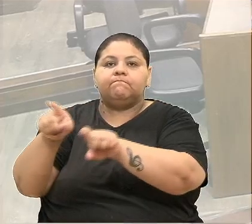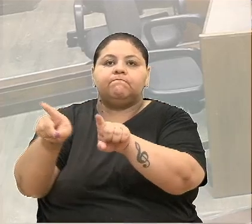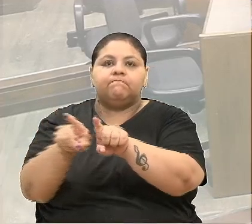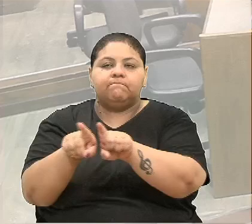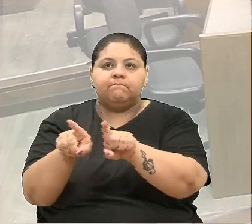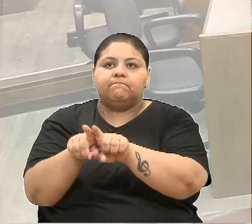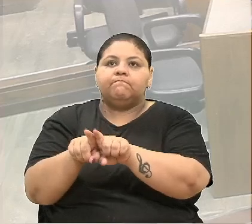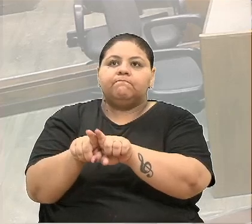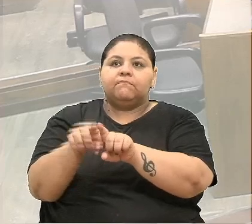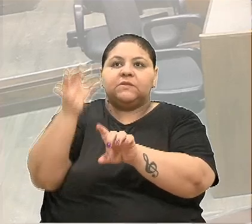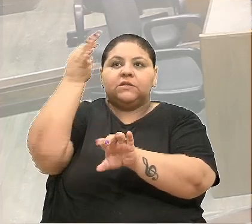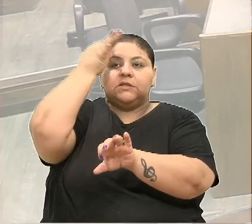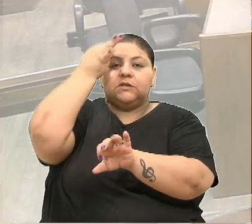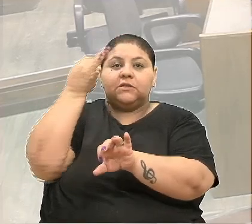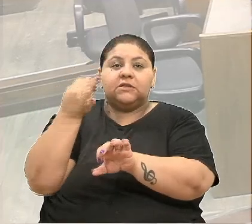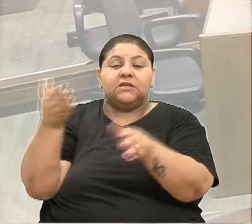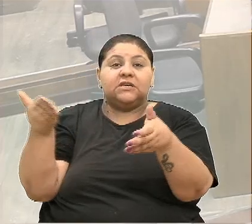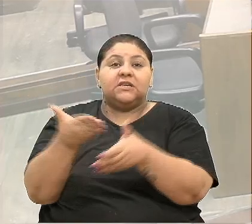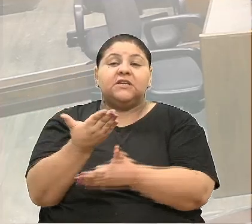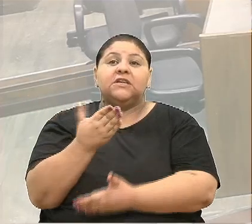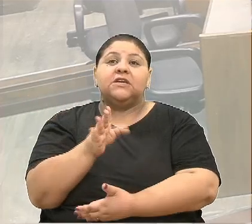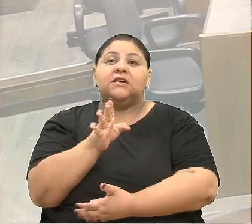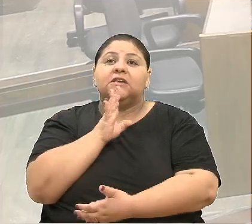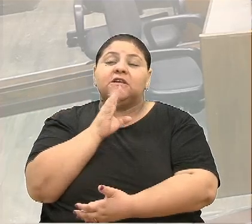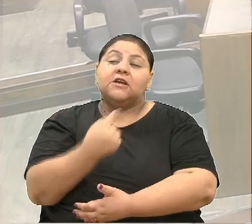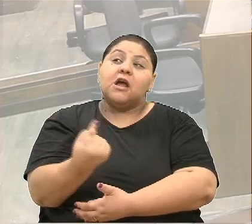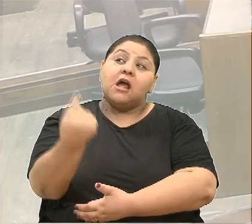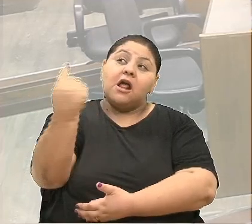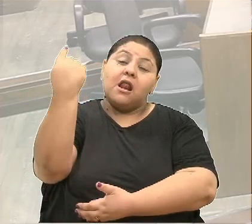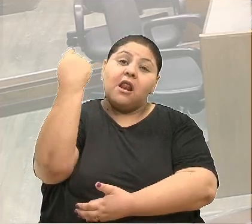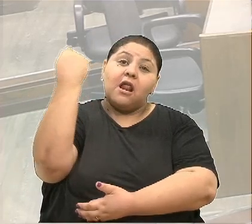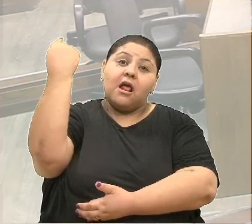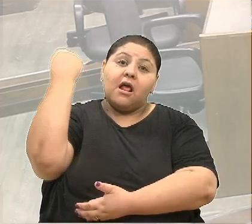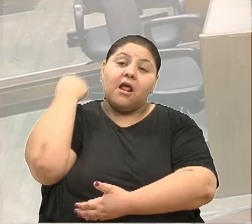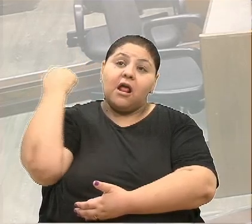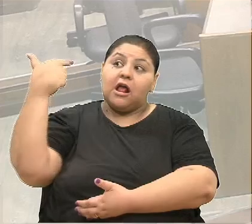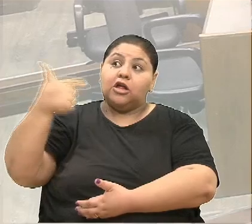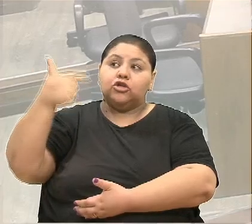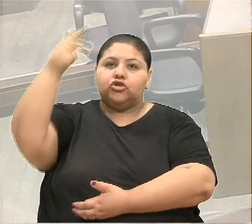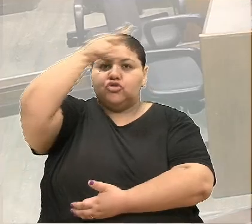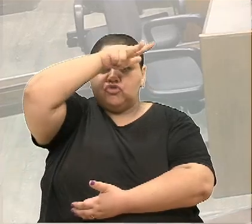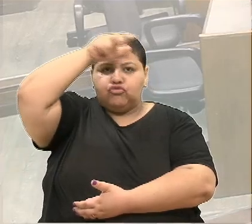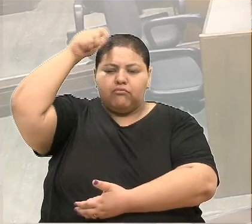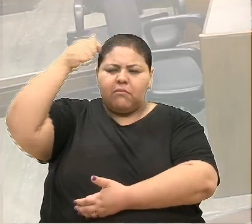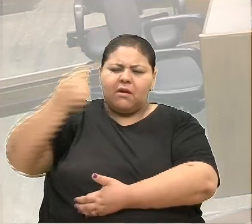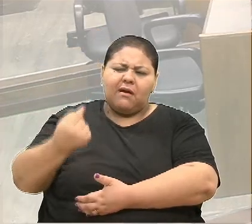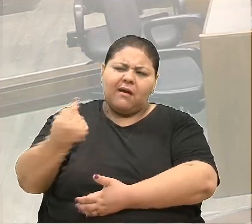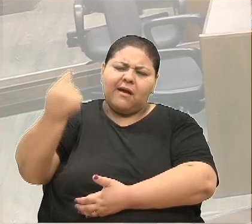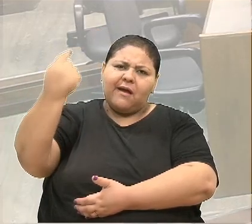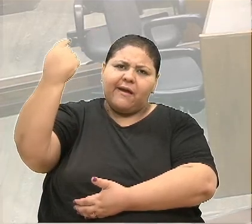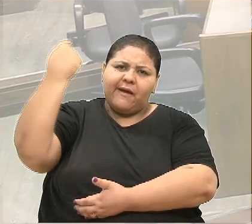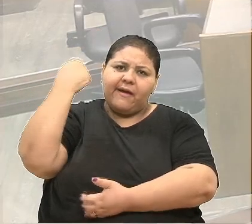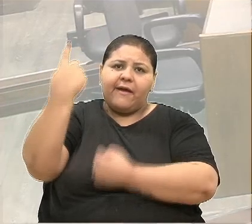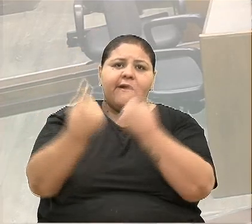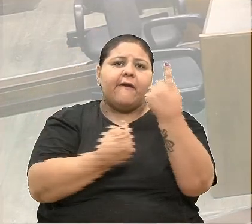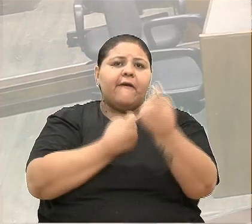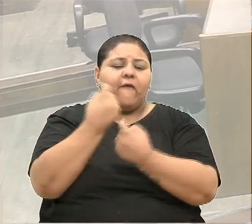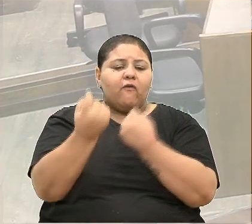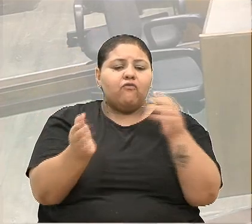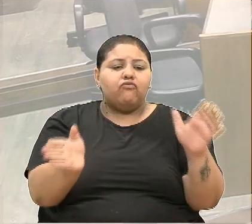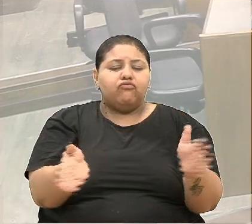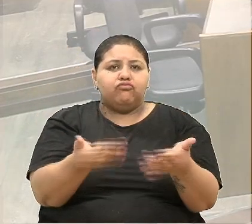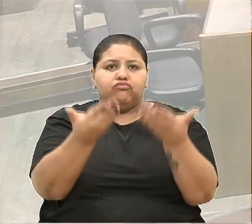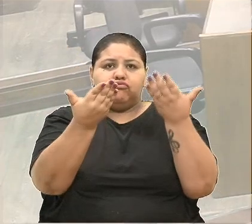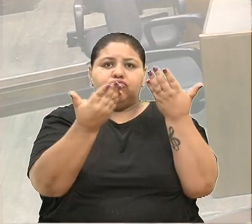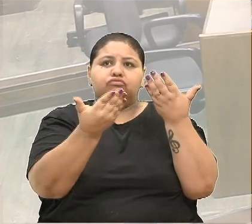entender, a gente já conhece desde lá, quando éramos subprefeitos e bem antes, de alguns incentivos, vindo